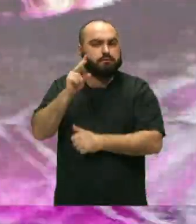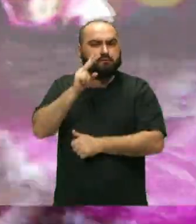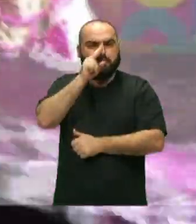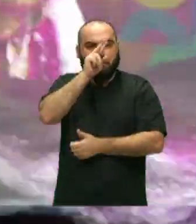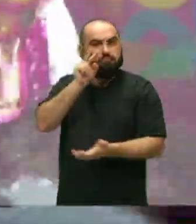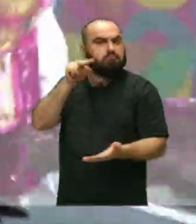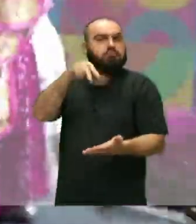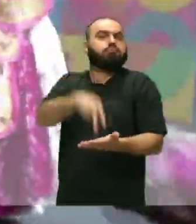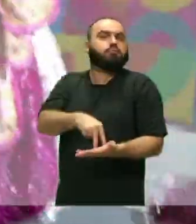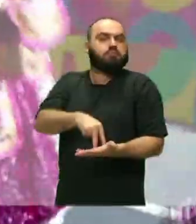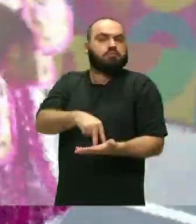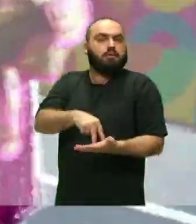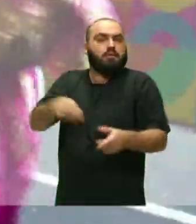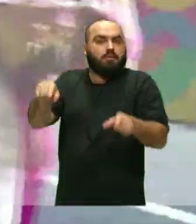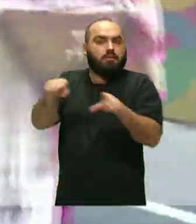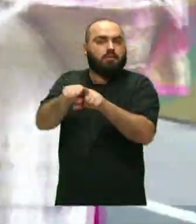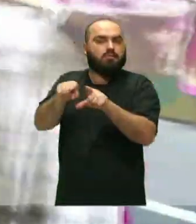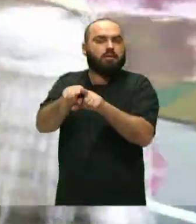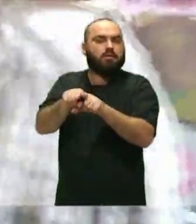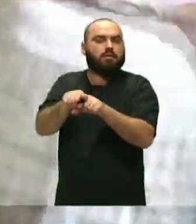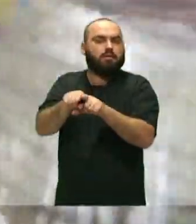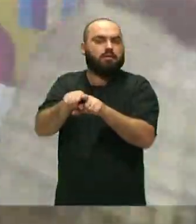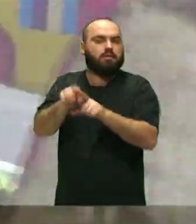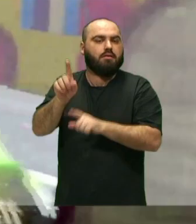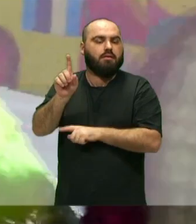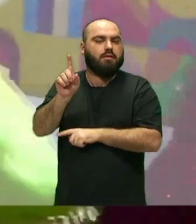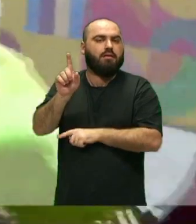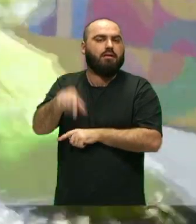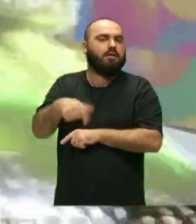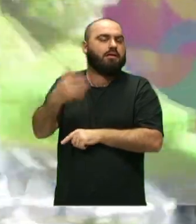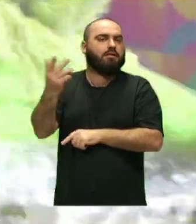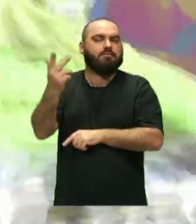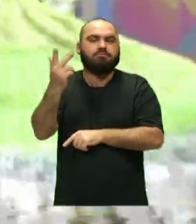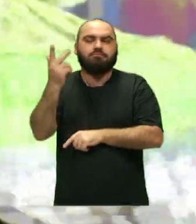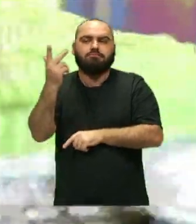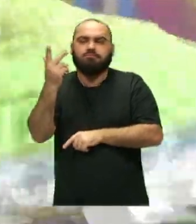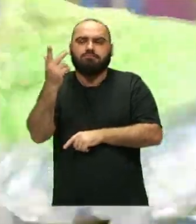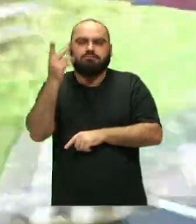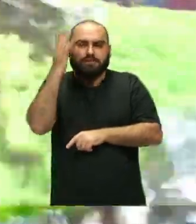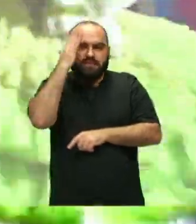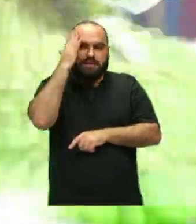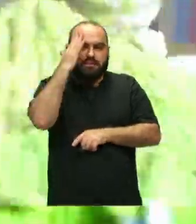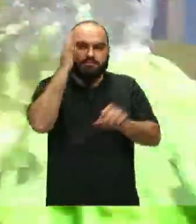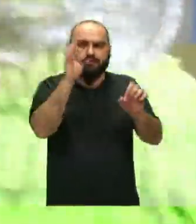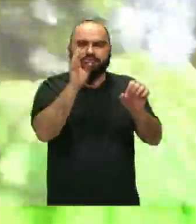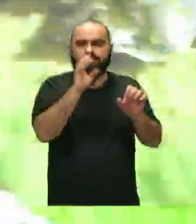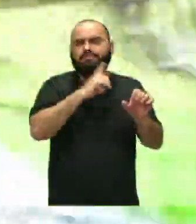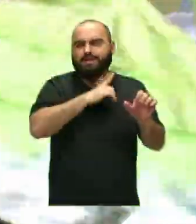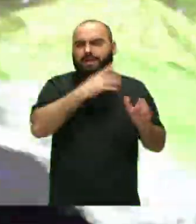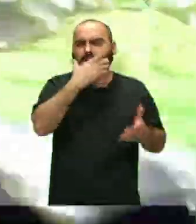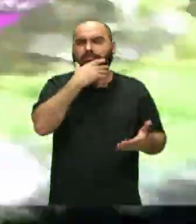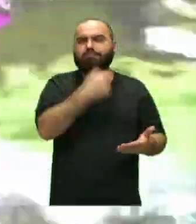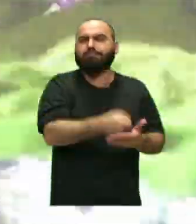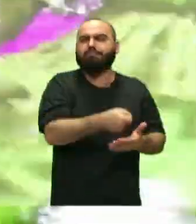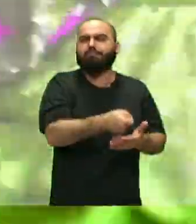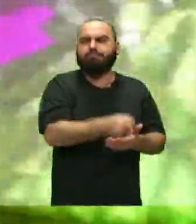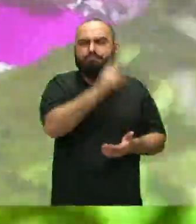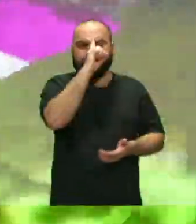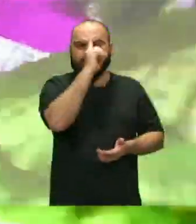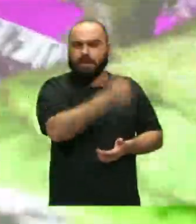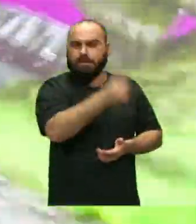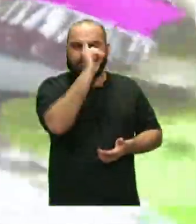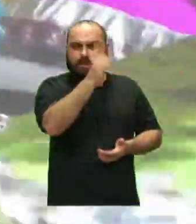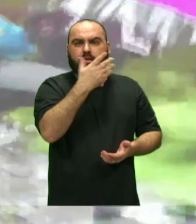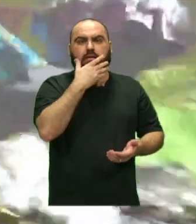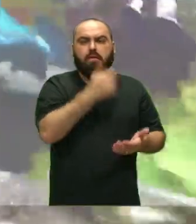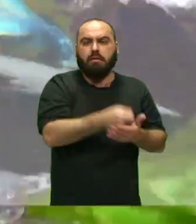também pra quebrar também existe um uma estrutura machista né que muitas vezes as